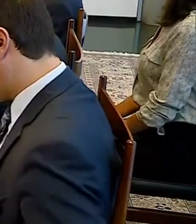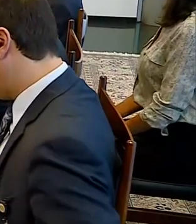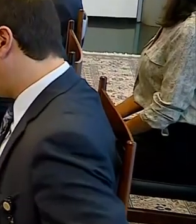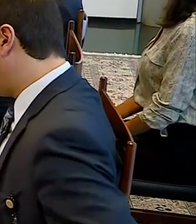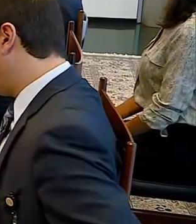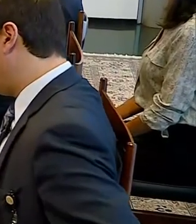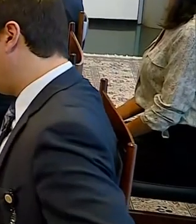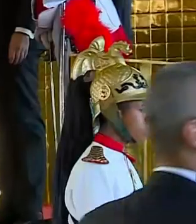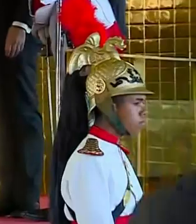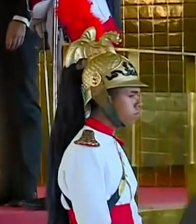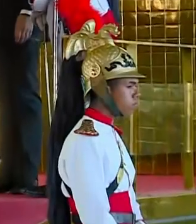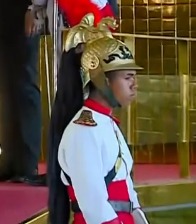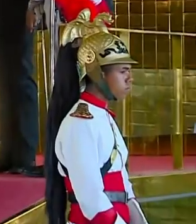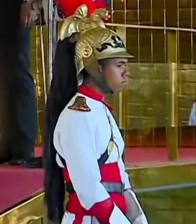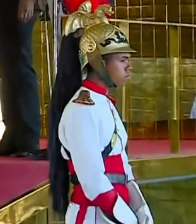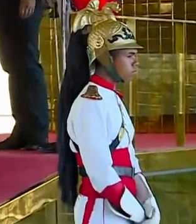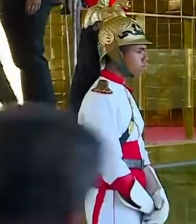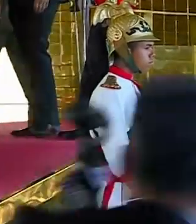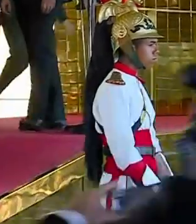A gente se vê amanhã.